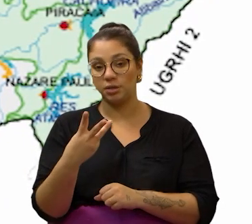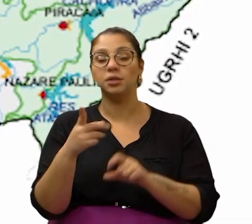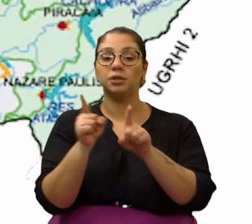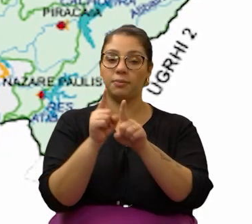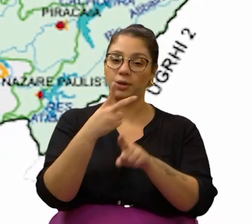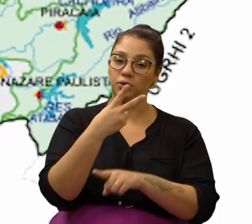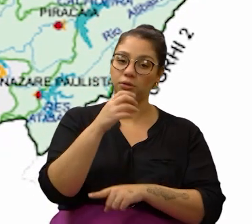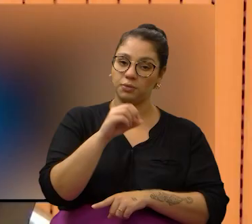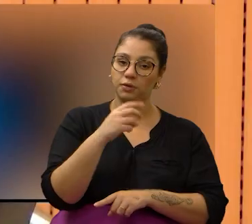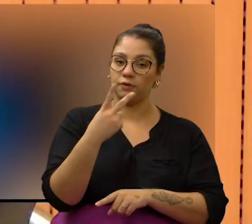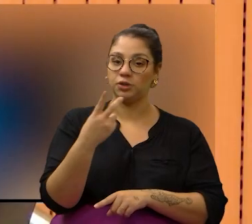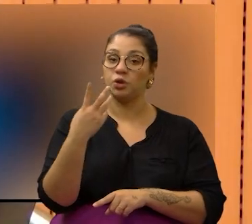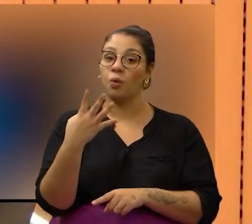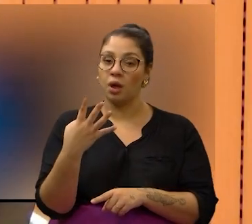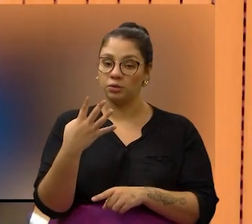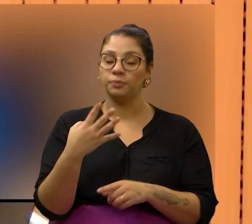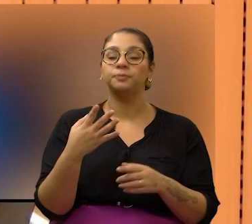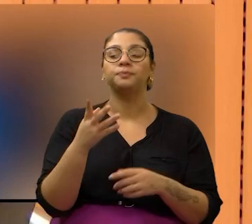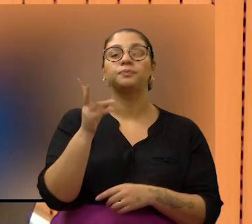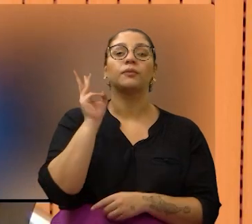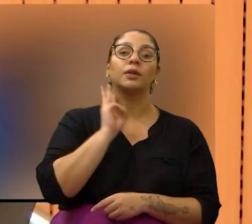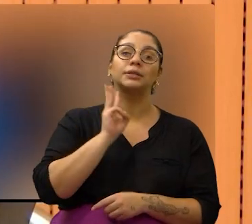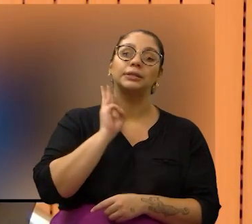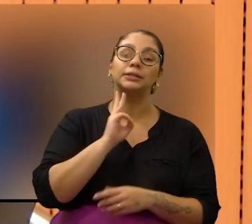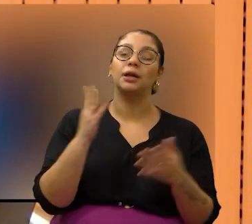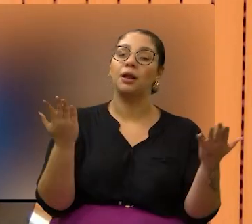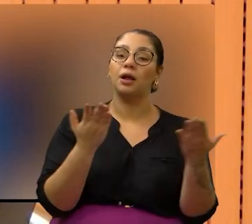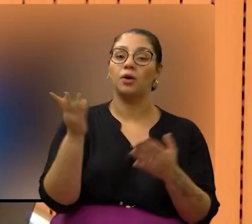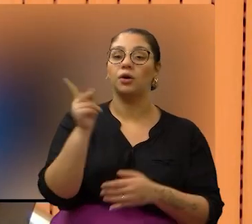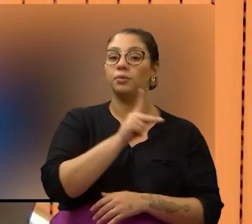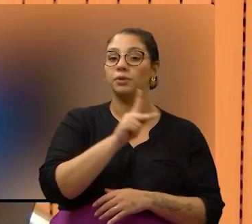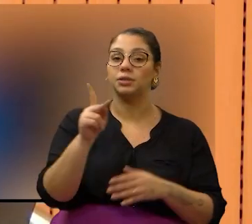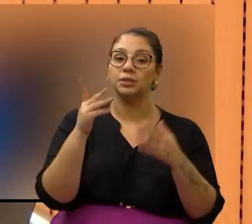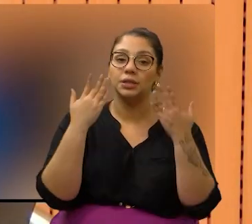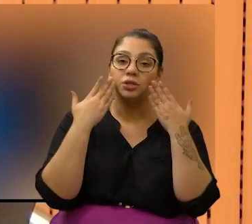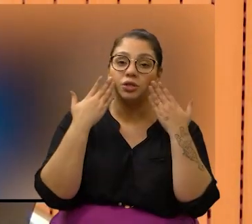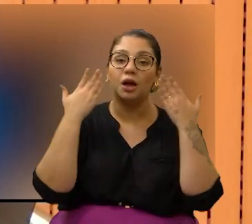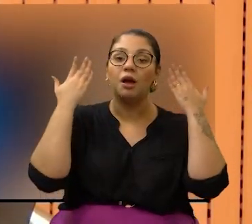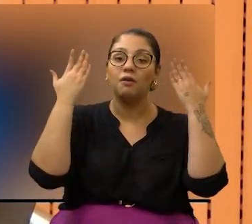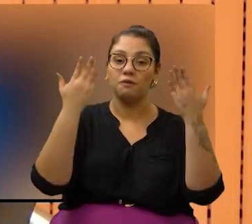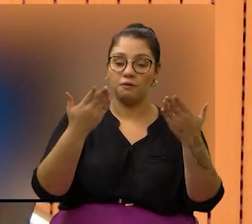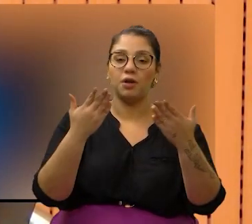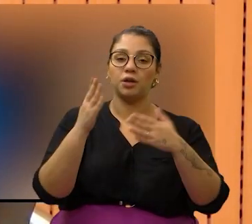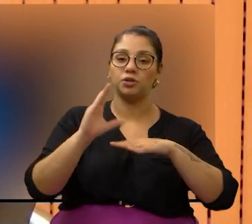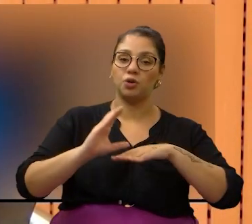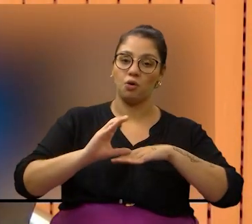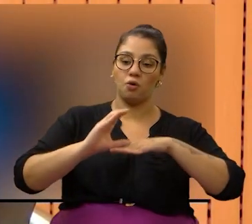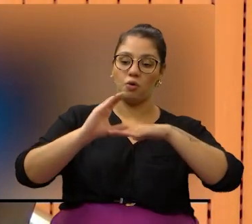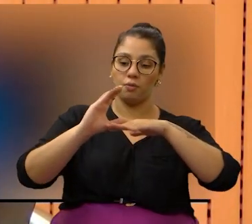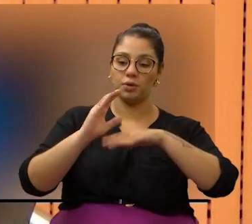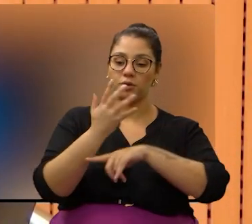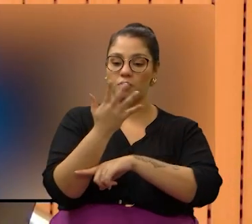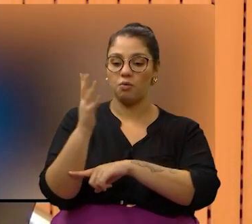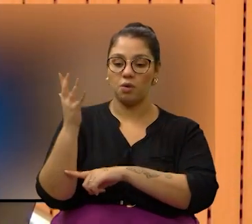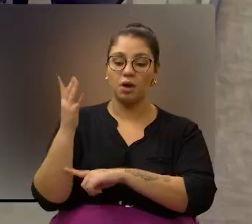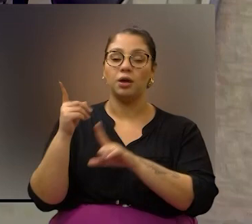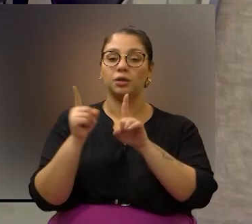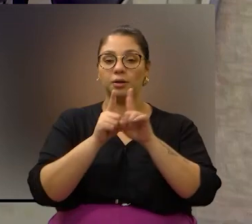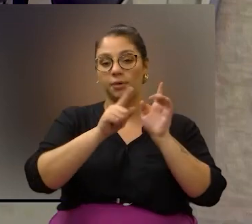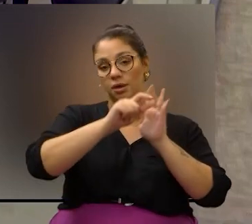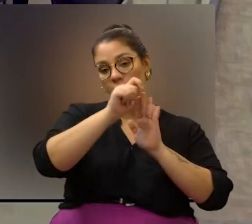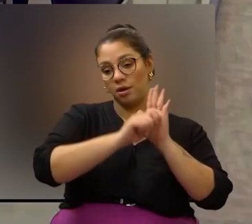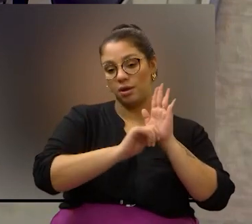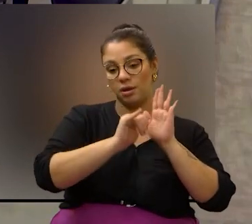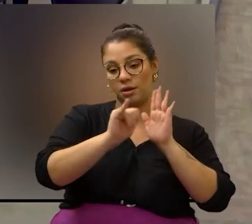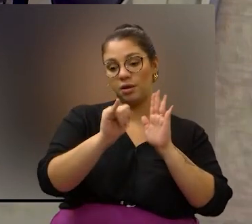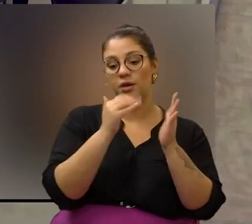e 2024. Cecílio é atual presidente da Frente Ambientalista do Legislativo Municipal. Também foi